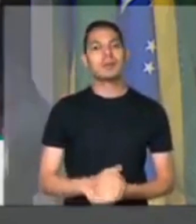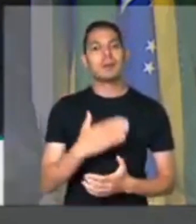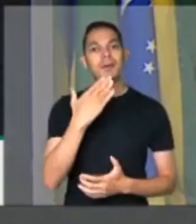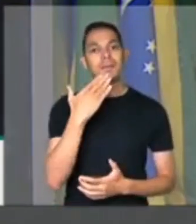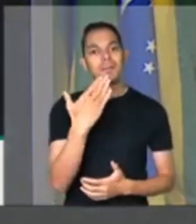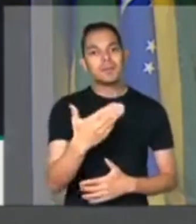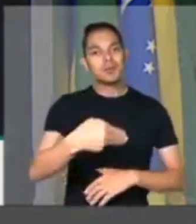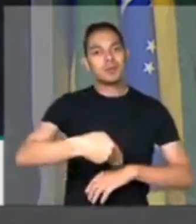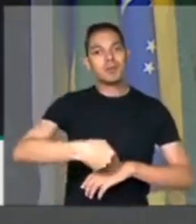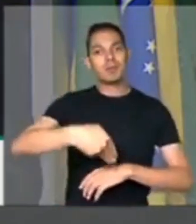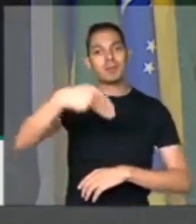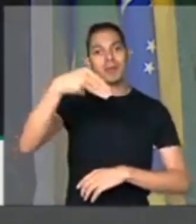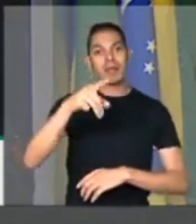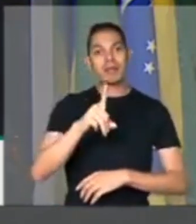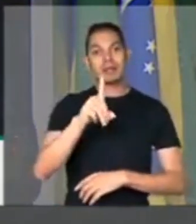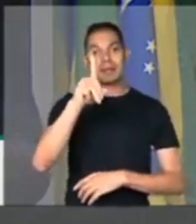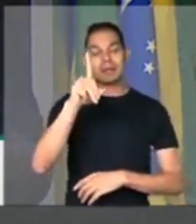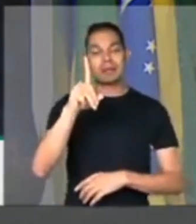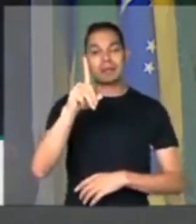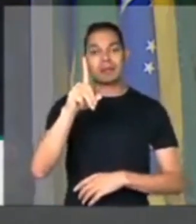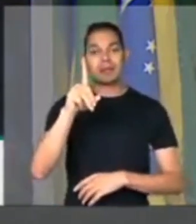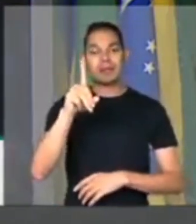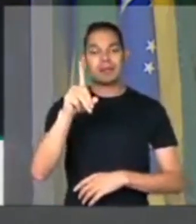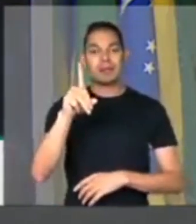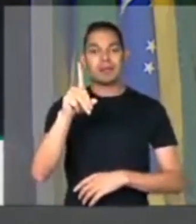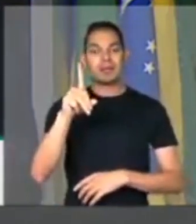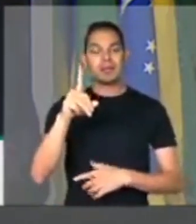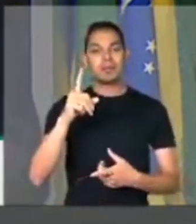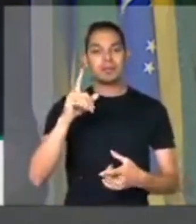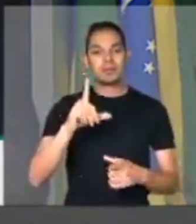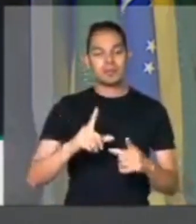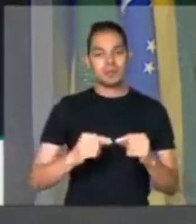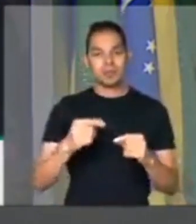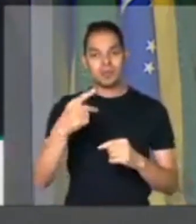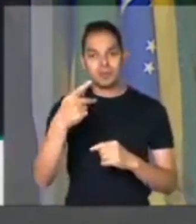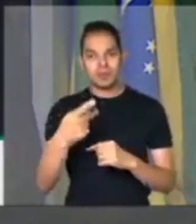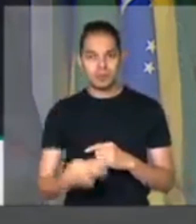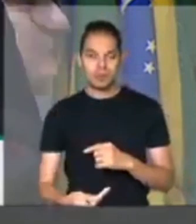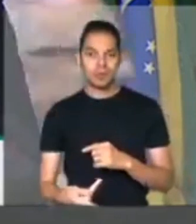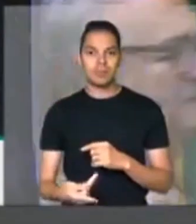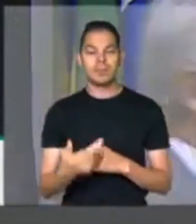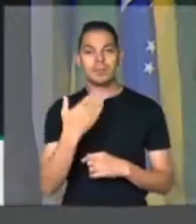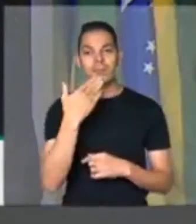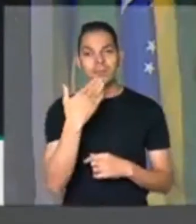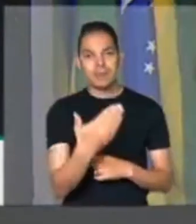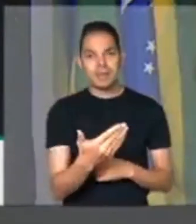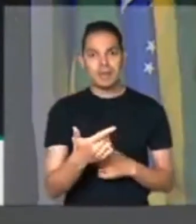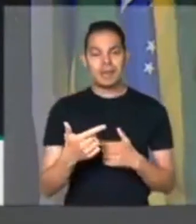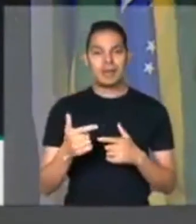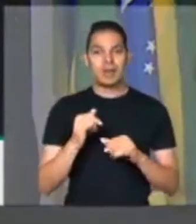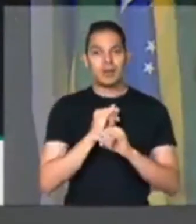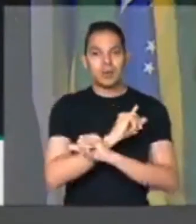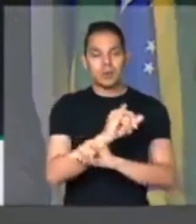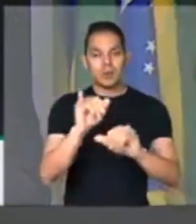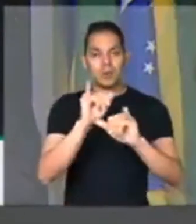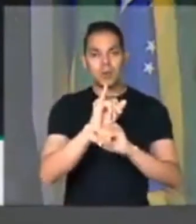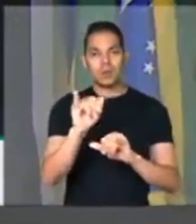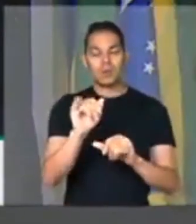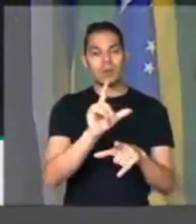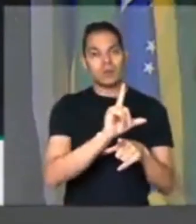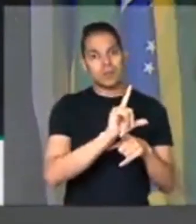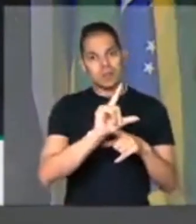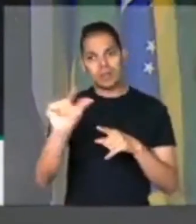mestre, que está lá no Planalto, para acordar, para deixar sair da campanha e